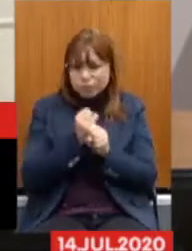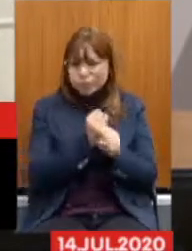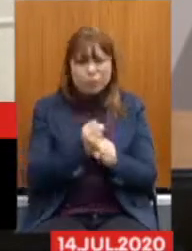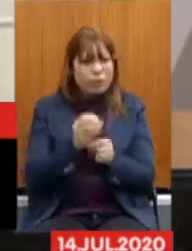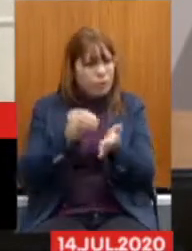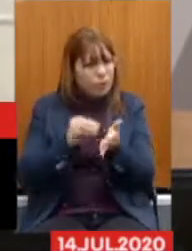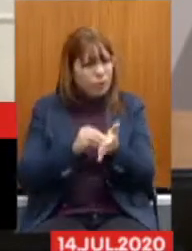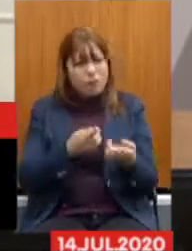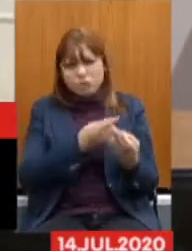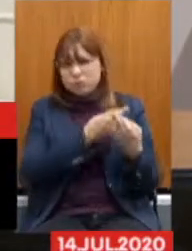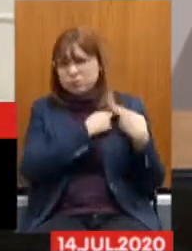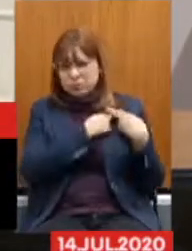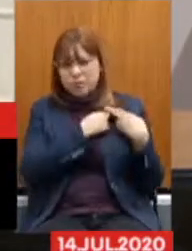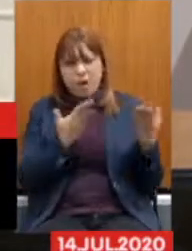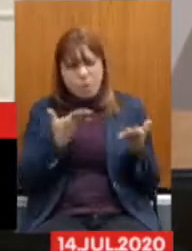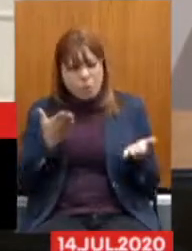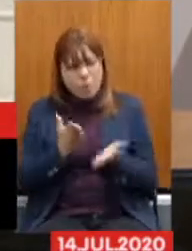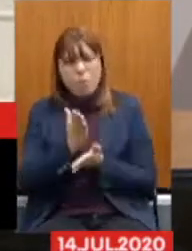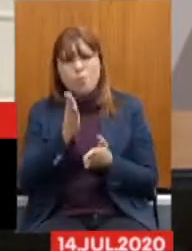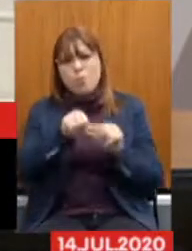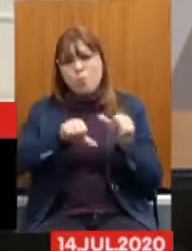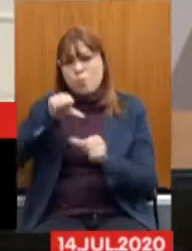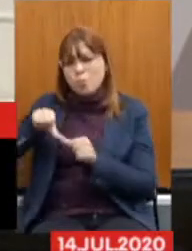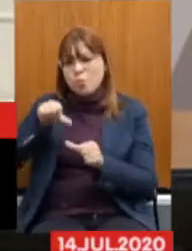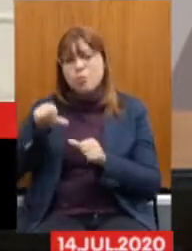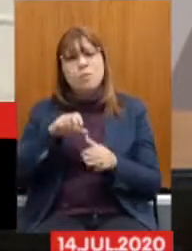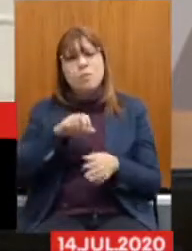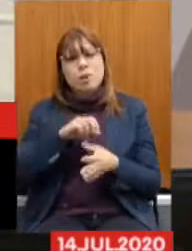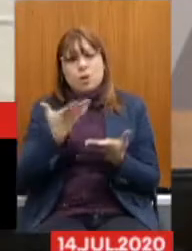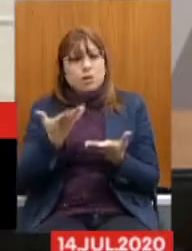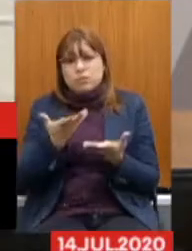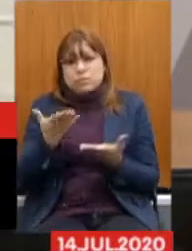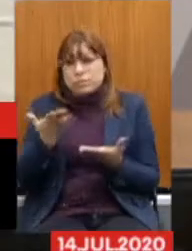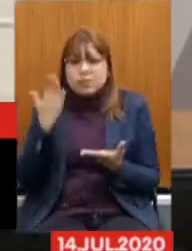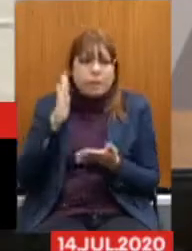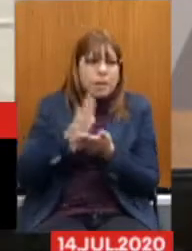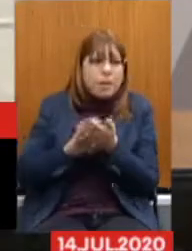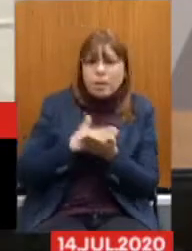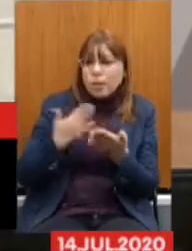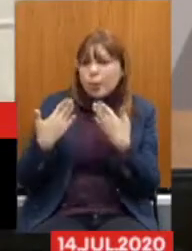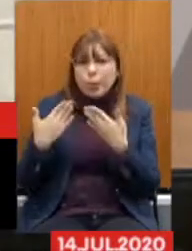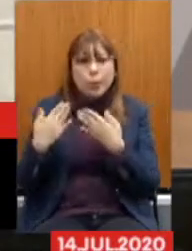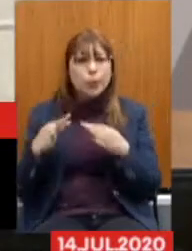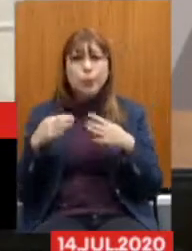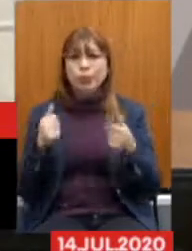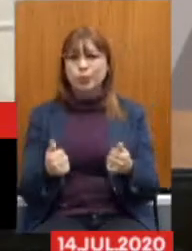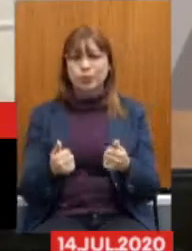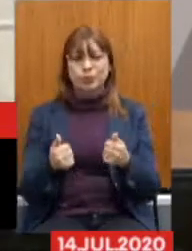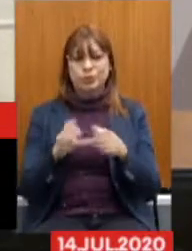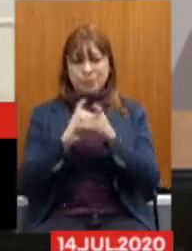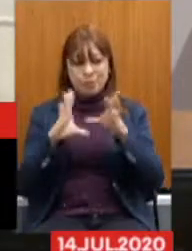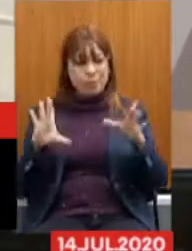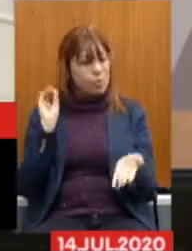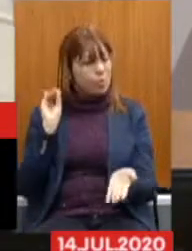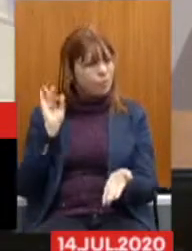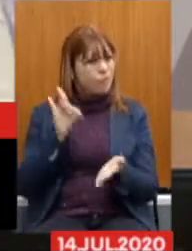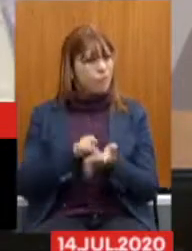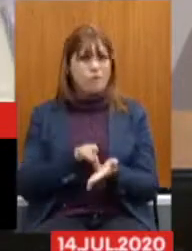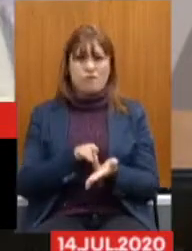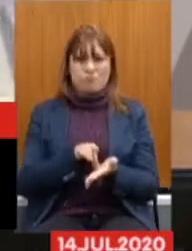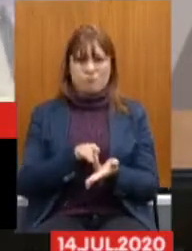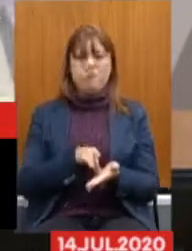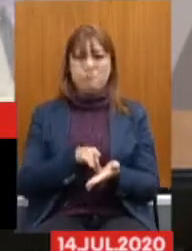Aprovar mudanças Sem ouvir Todos os envolvidos Sem ter um debate Amplo Democrático De verdade Com a